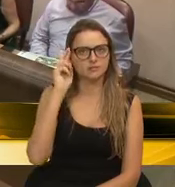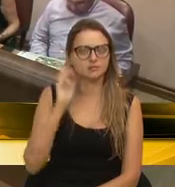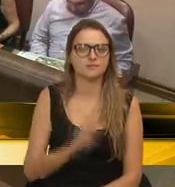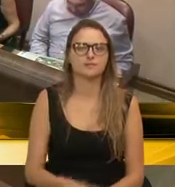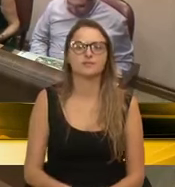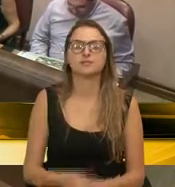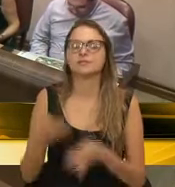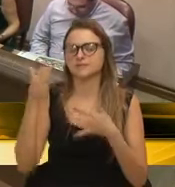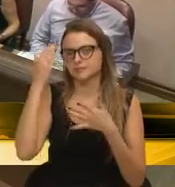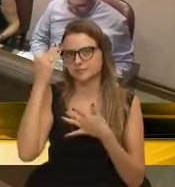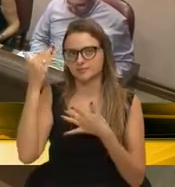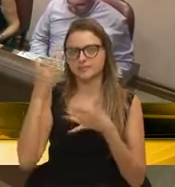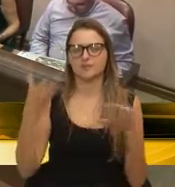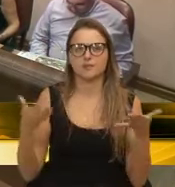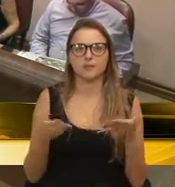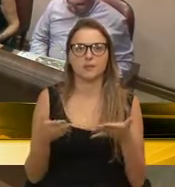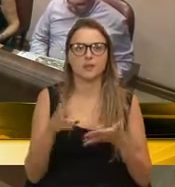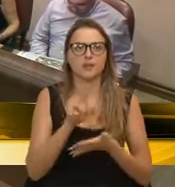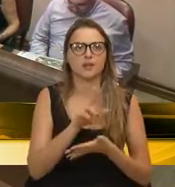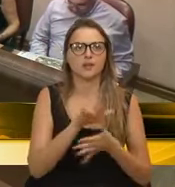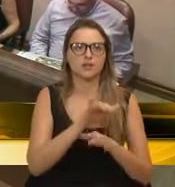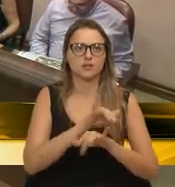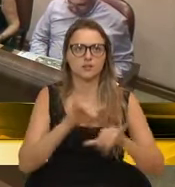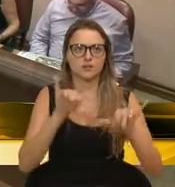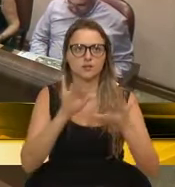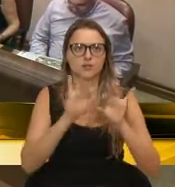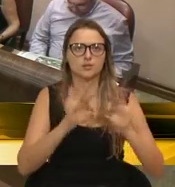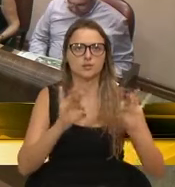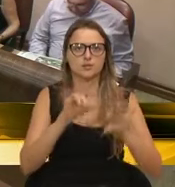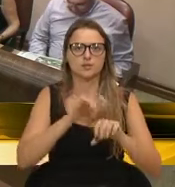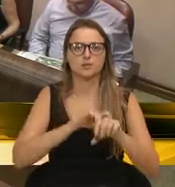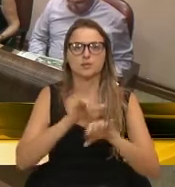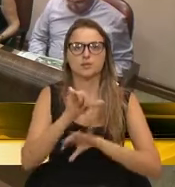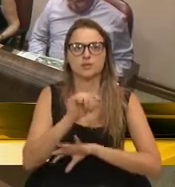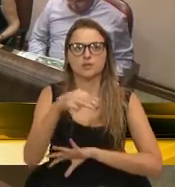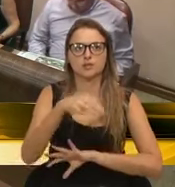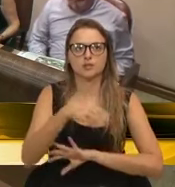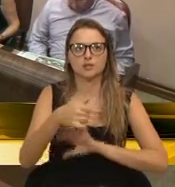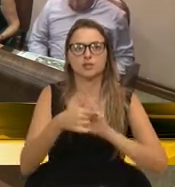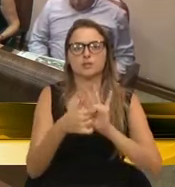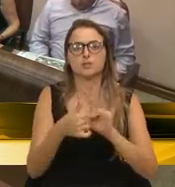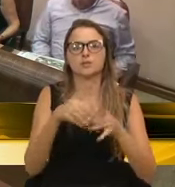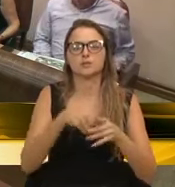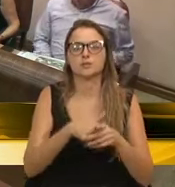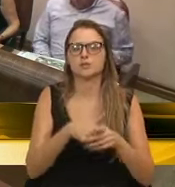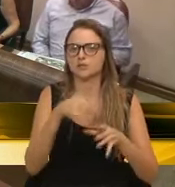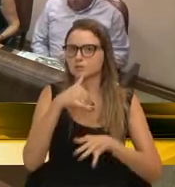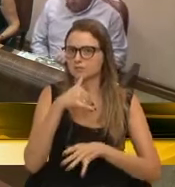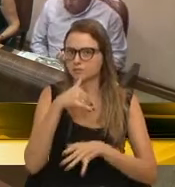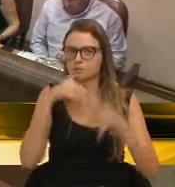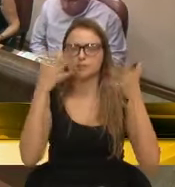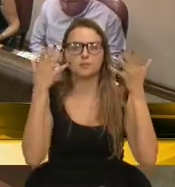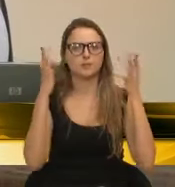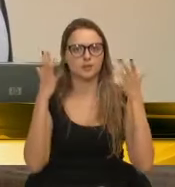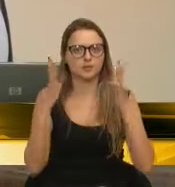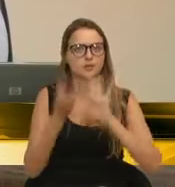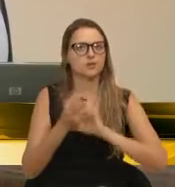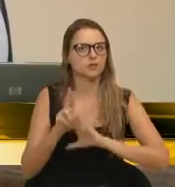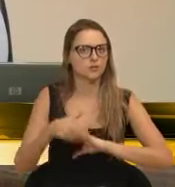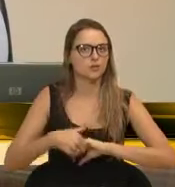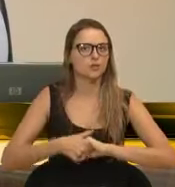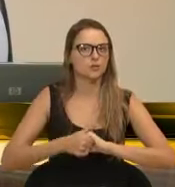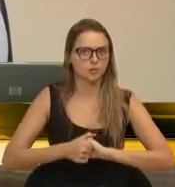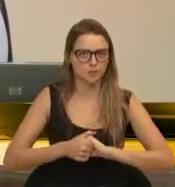Obrigado, passemos ao espaço das pequenas comunicações pelo tempo de 10 minutos para apresentação de votos de pesar, de louvor ou de